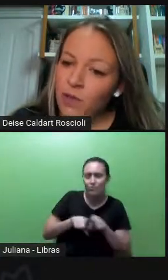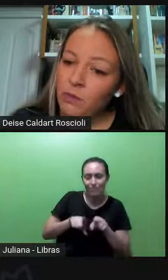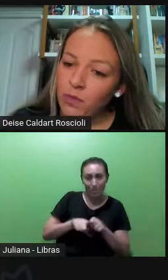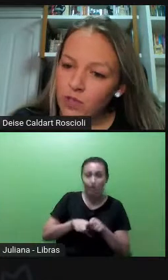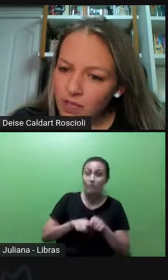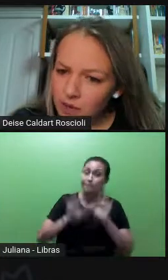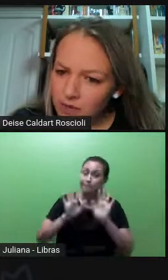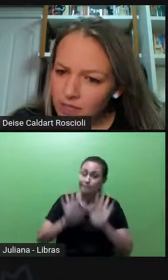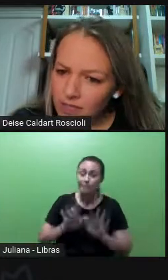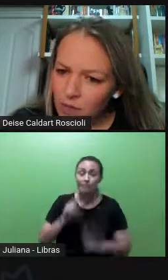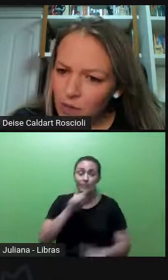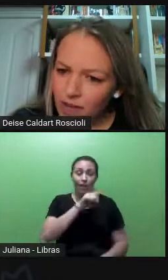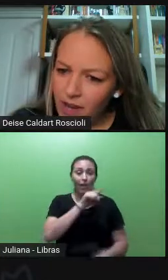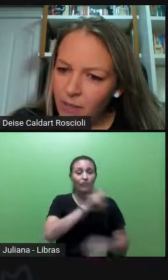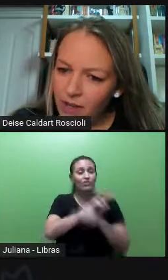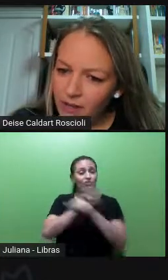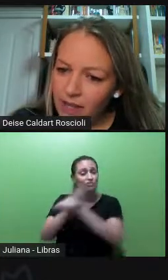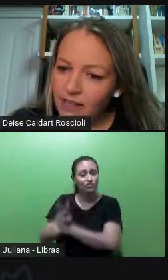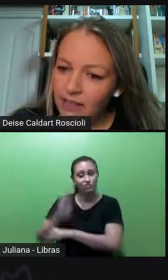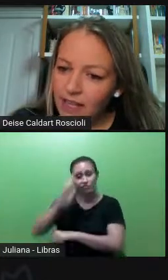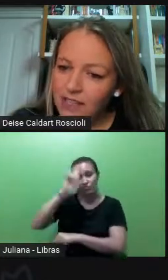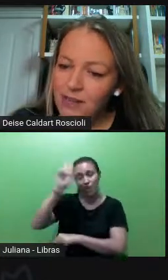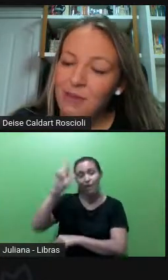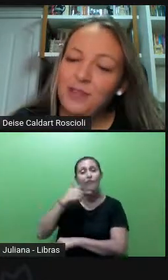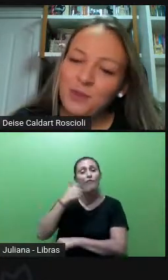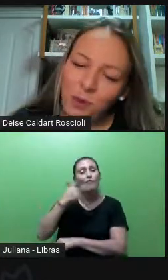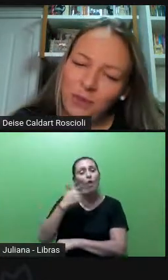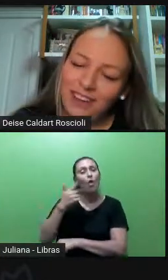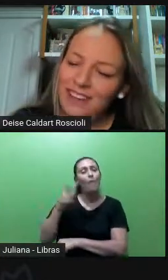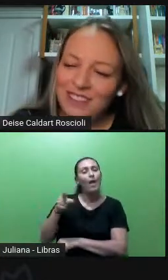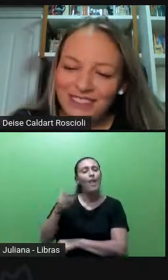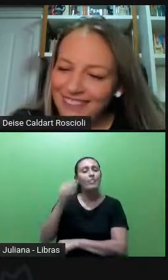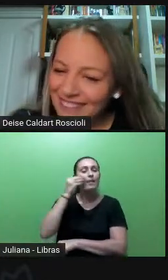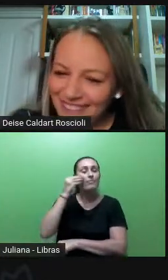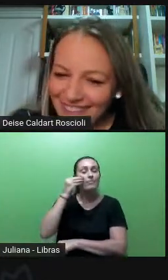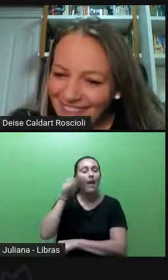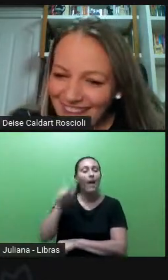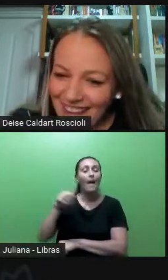supervisora veio me pedir que eu dissesse ao meu colega para ele tentar ser mais homem.